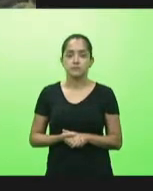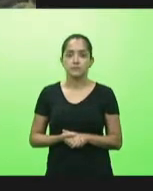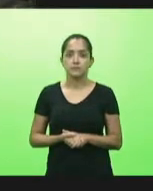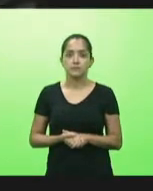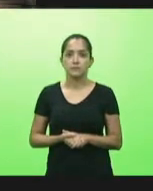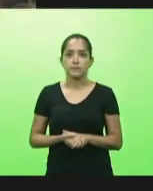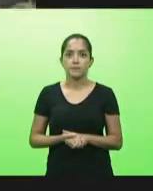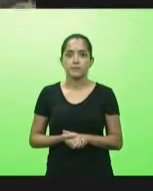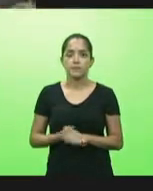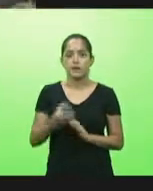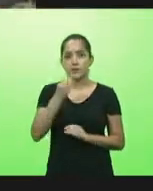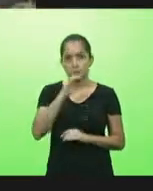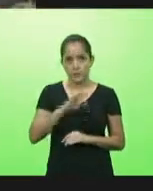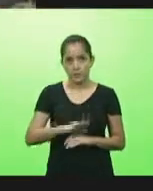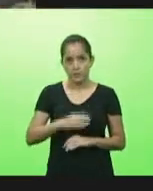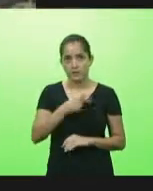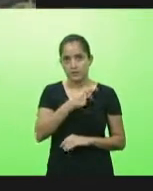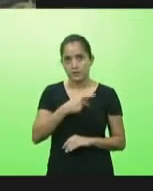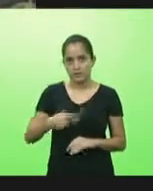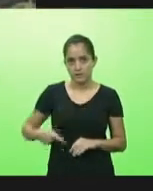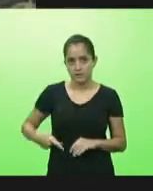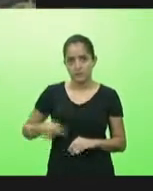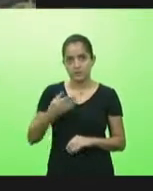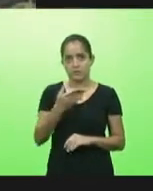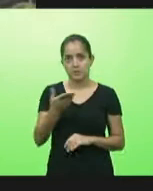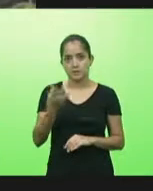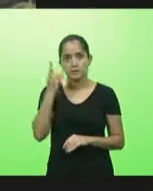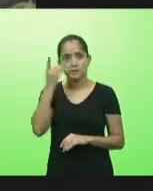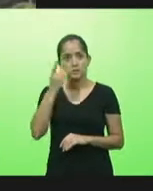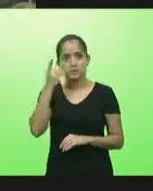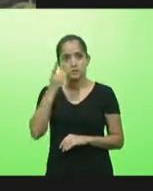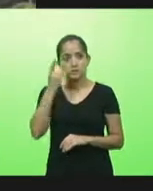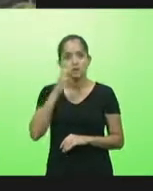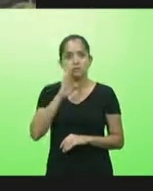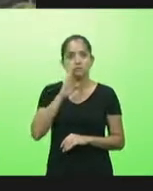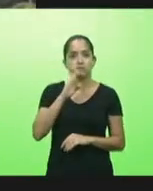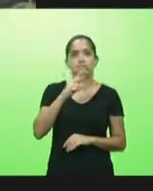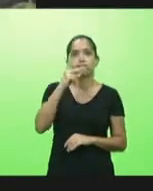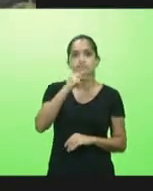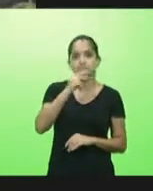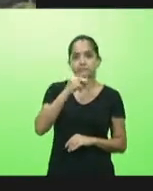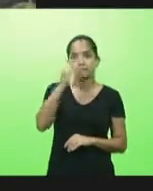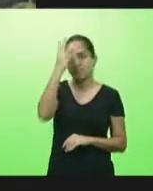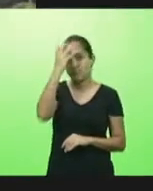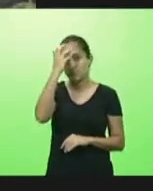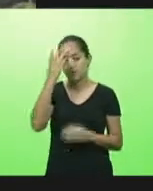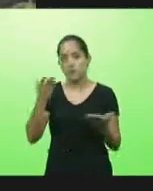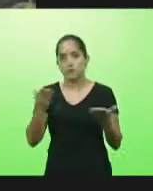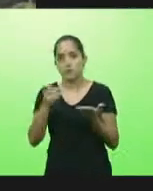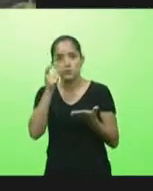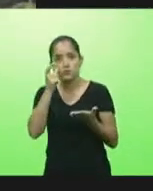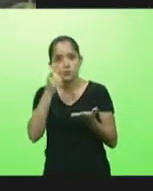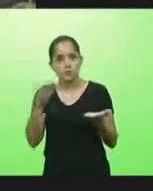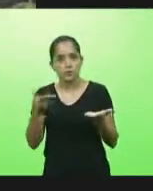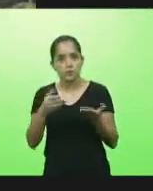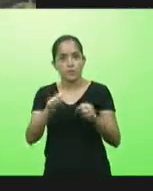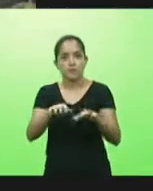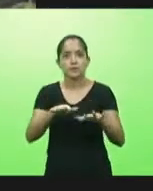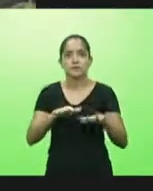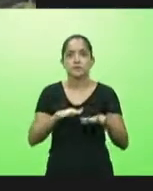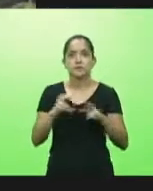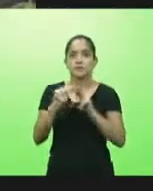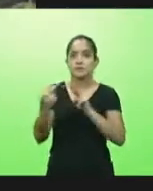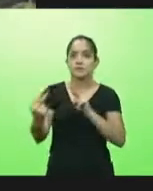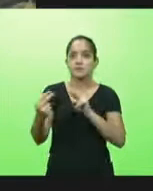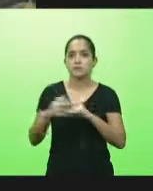Muito boa tarde, deputado Berlando, deputado Kennedy, deputado Ismael, deputada Ana, aqueles que estão aqui presentes, aqueles que nos acompanham também de forma remota.